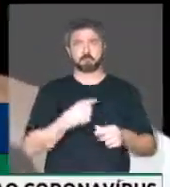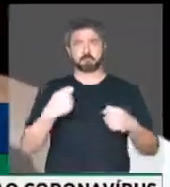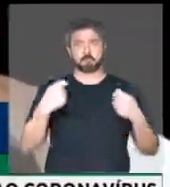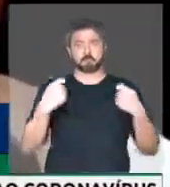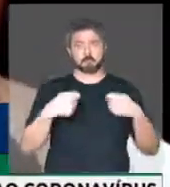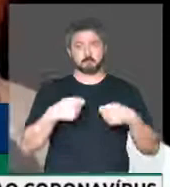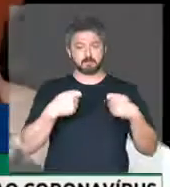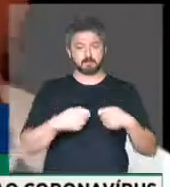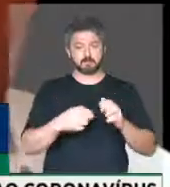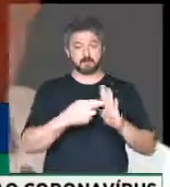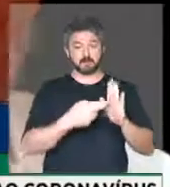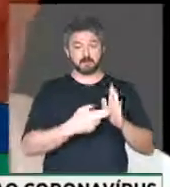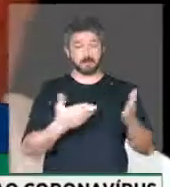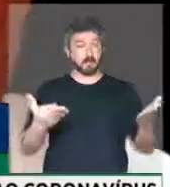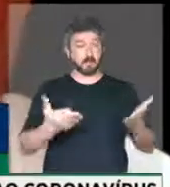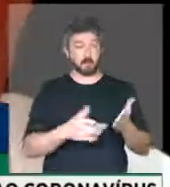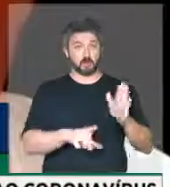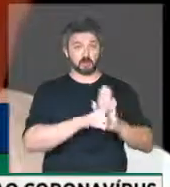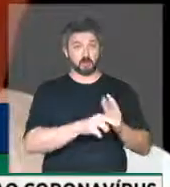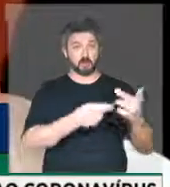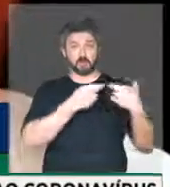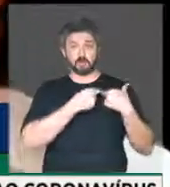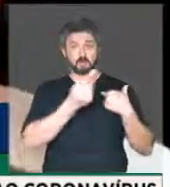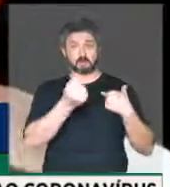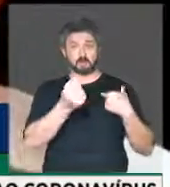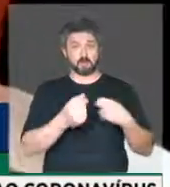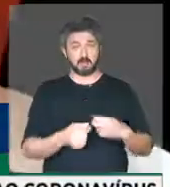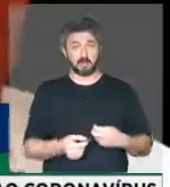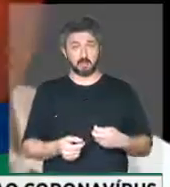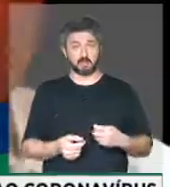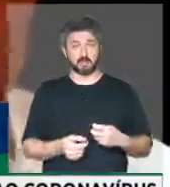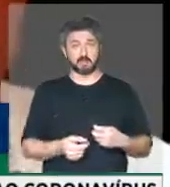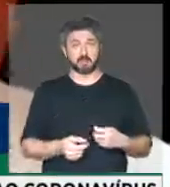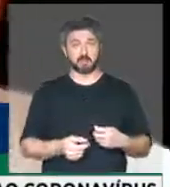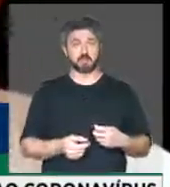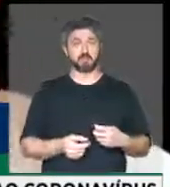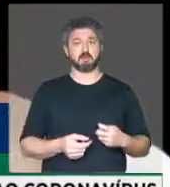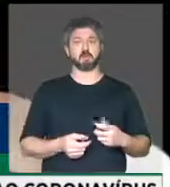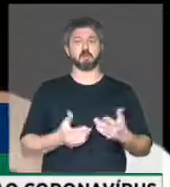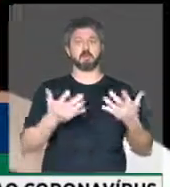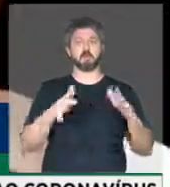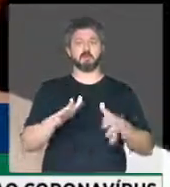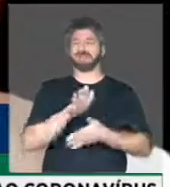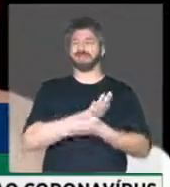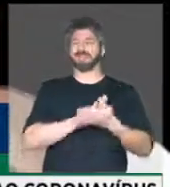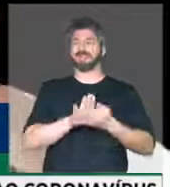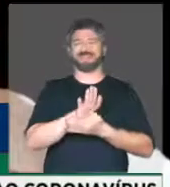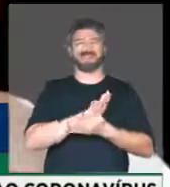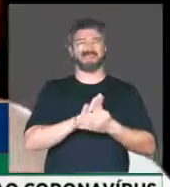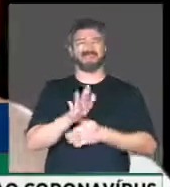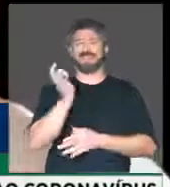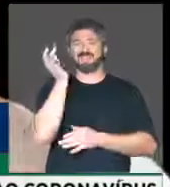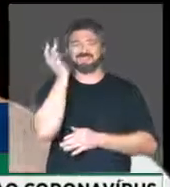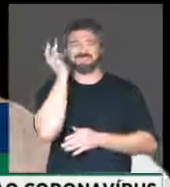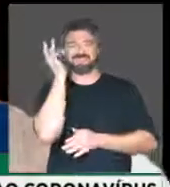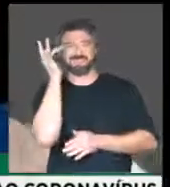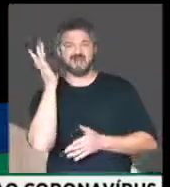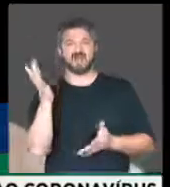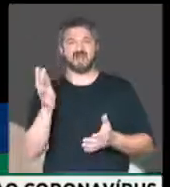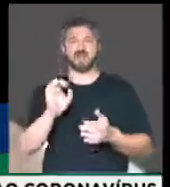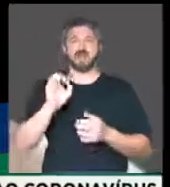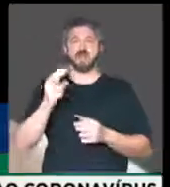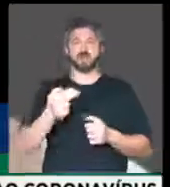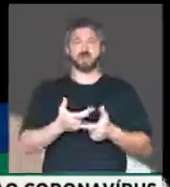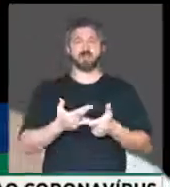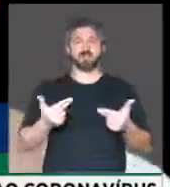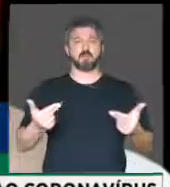regras que estão em vigor hoje na lei de responsabilidade fiscal. Nós não queremos absolutamente nenhum tipo de facilidade, nem